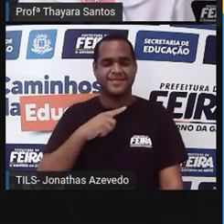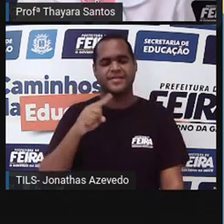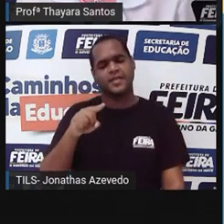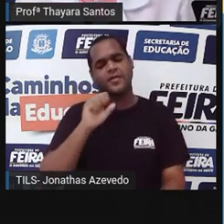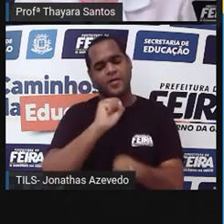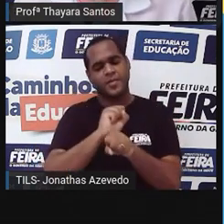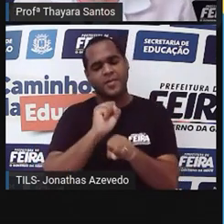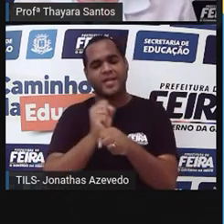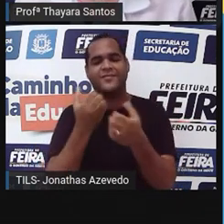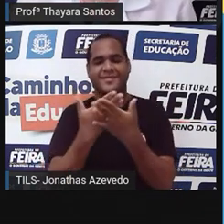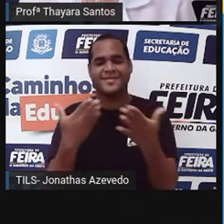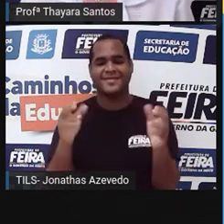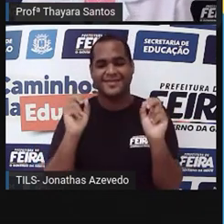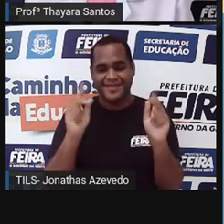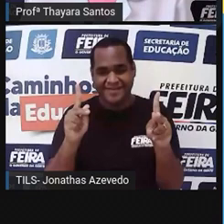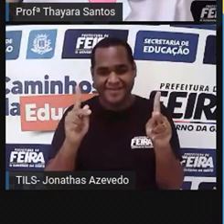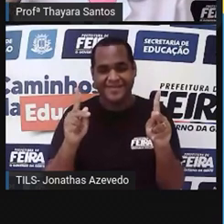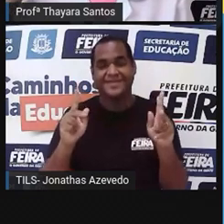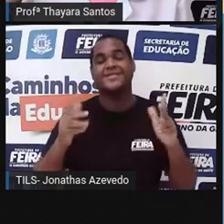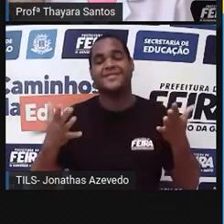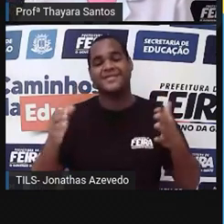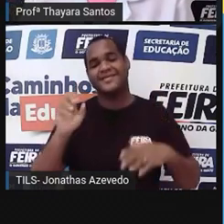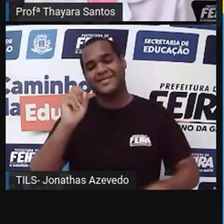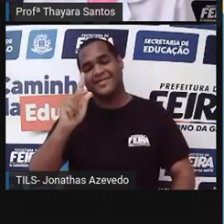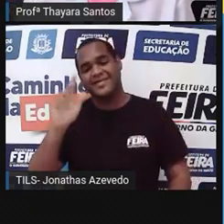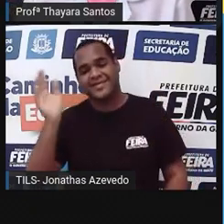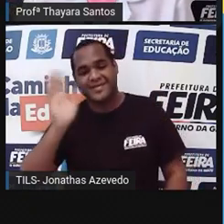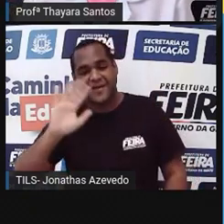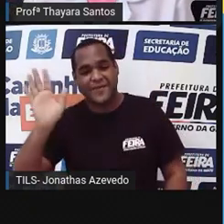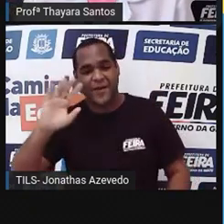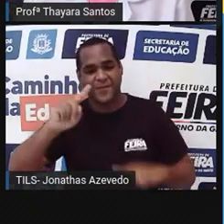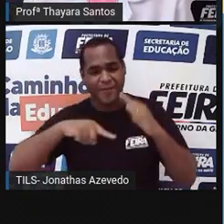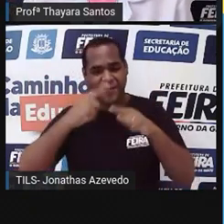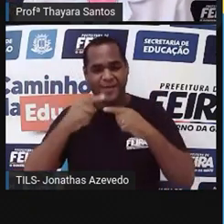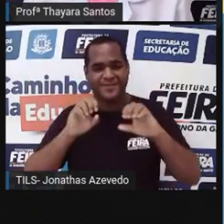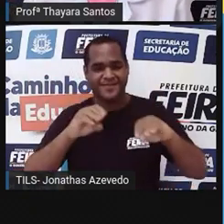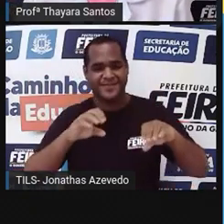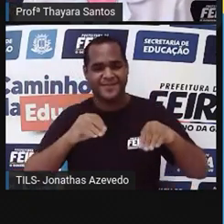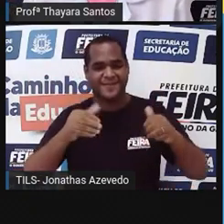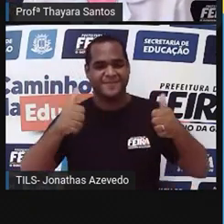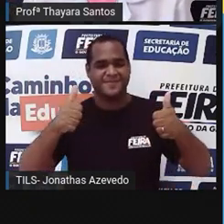aguardo vocês até lá. Tá, gente? Então, tchau, tchau. E até a próxima aula.